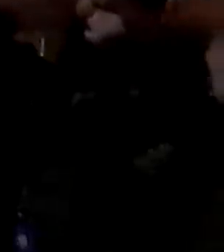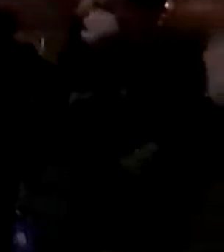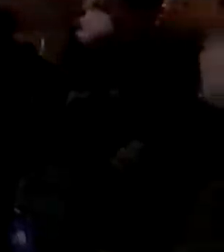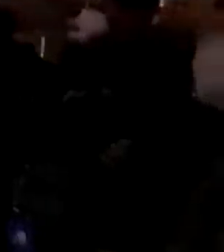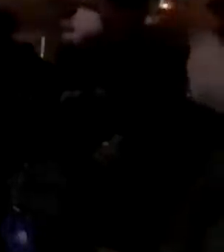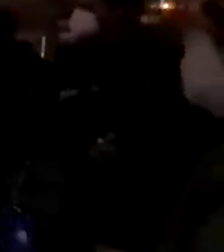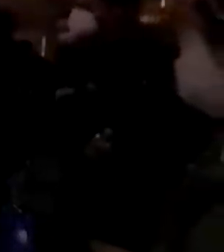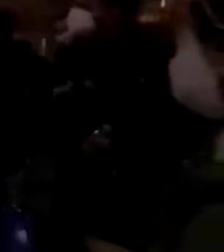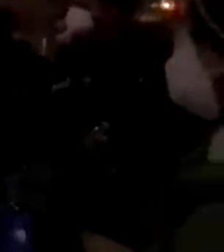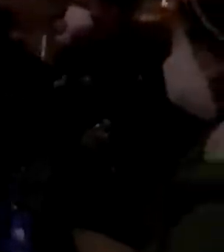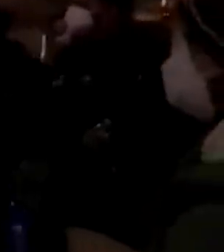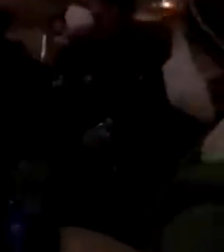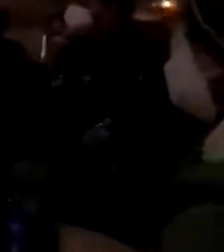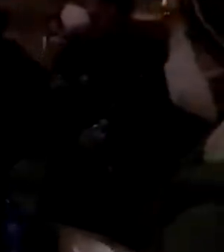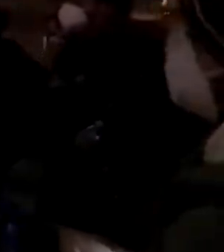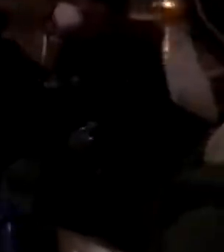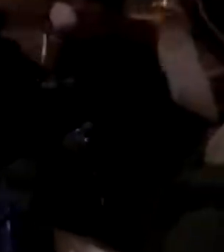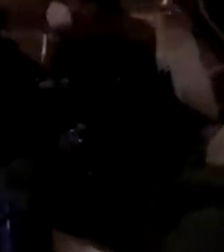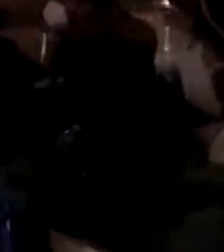Transcrição Negri